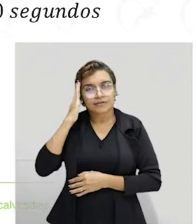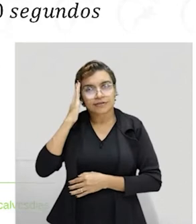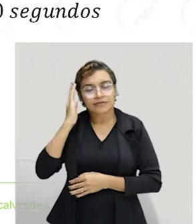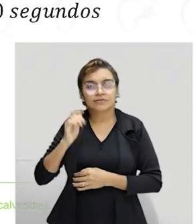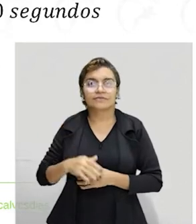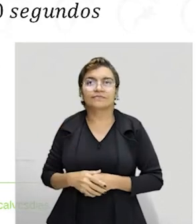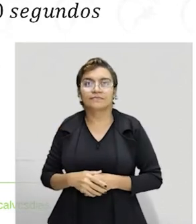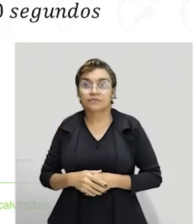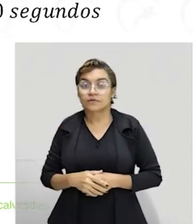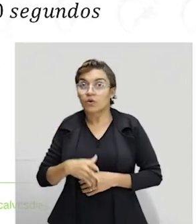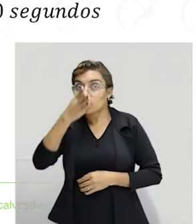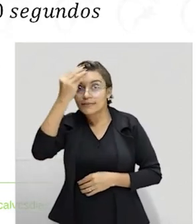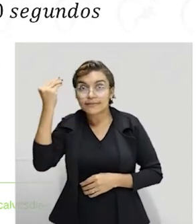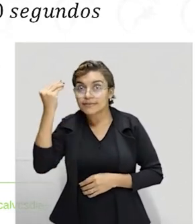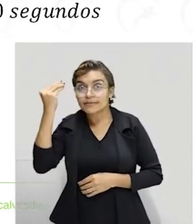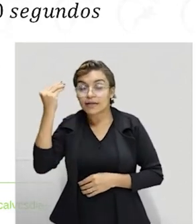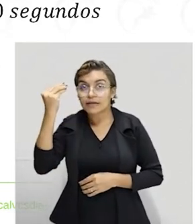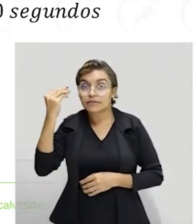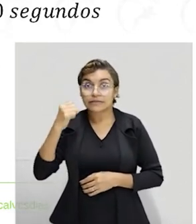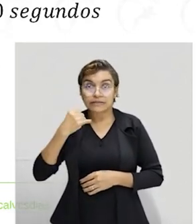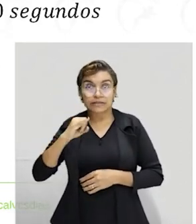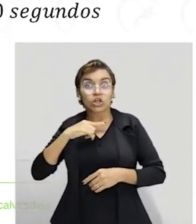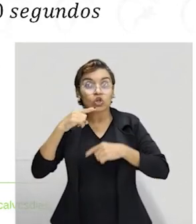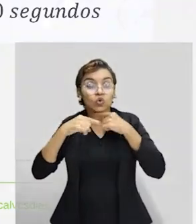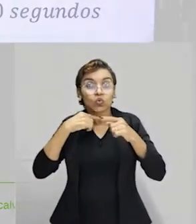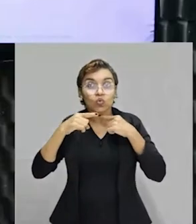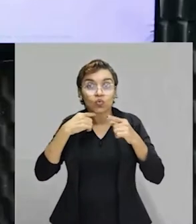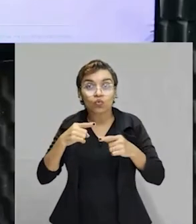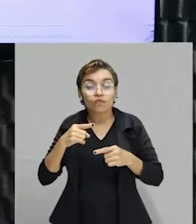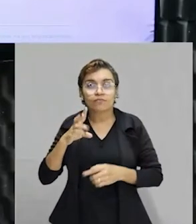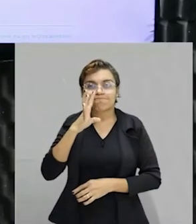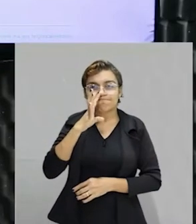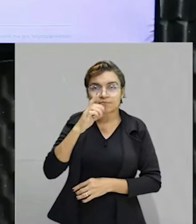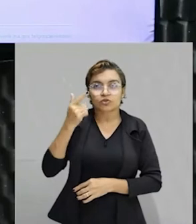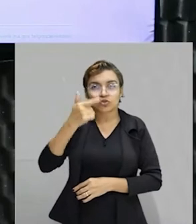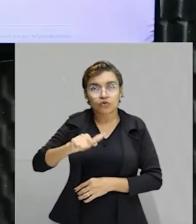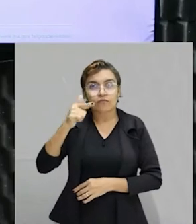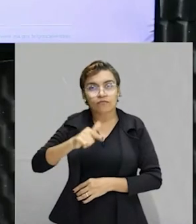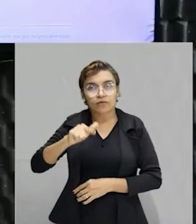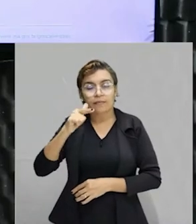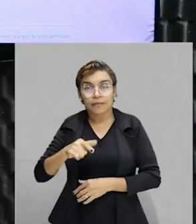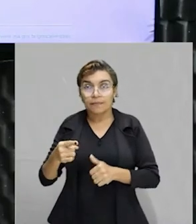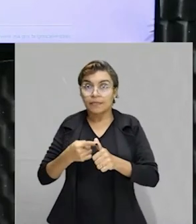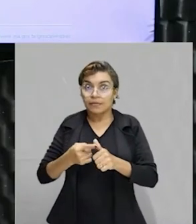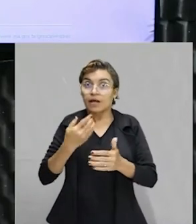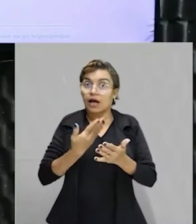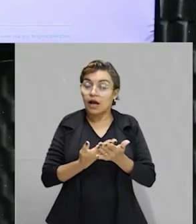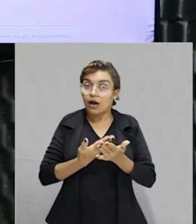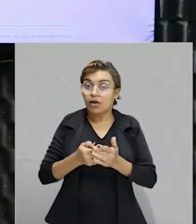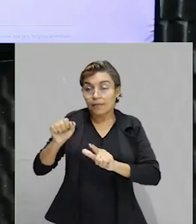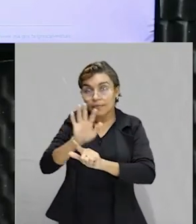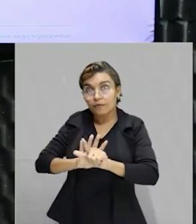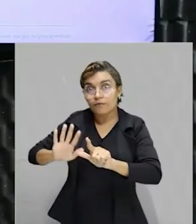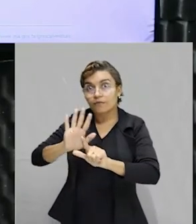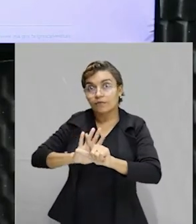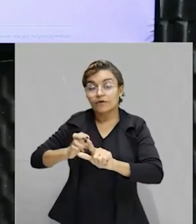gente, para vocês e não te esquece, tá? Qualquer dúvida, assiste a aula de novo, vai lá na nossa primeira aula, tá? Está tudo à tua disposição na plataforma